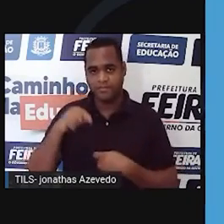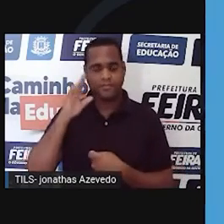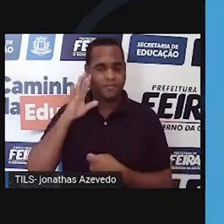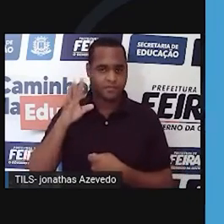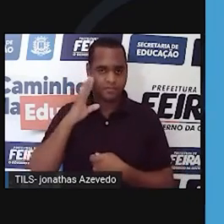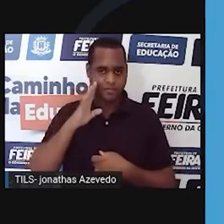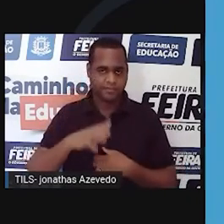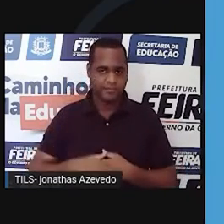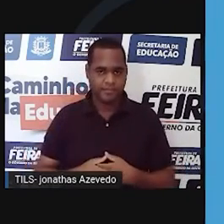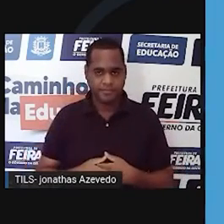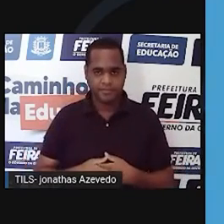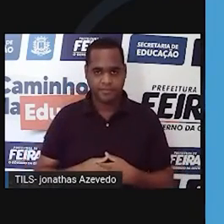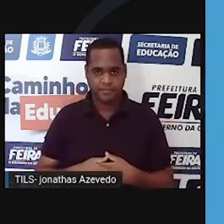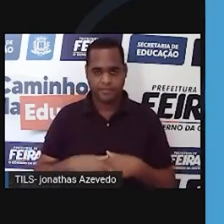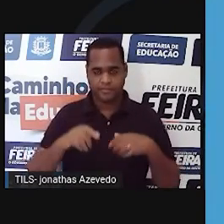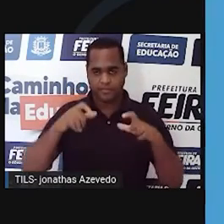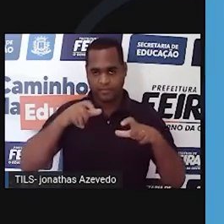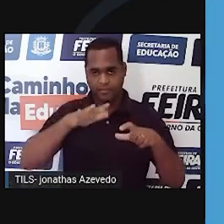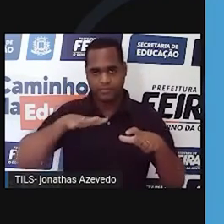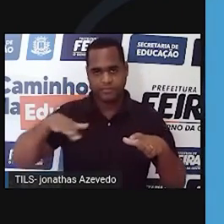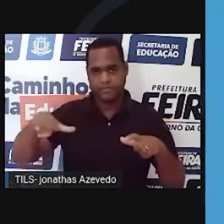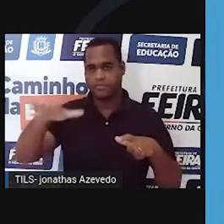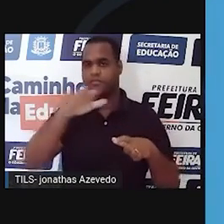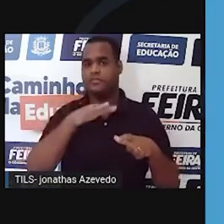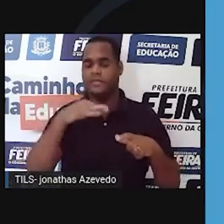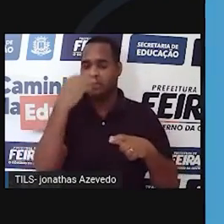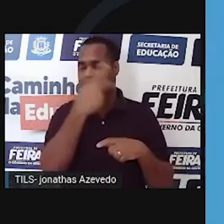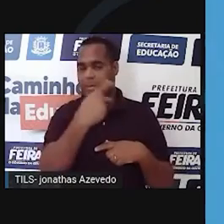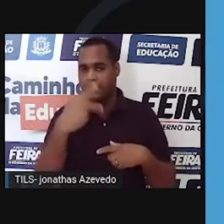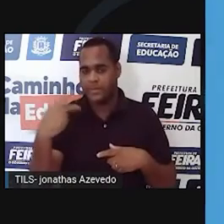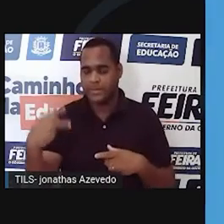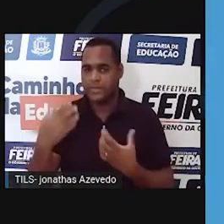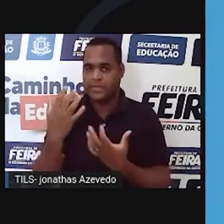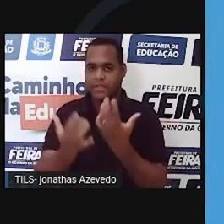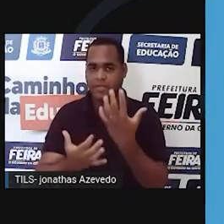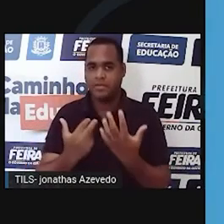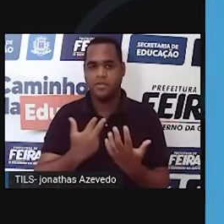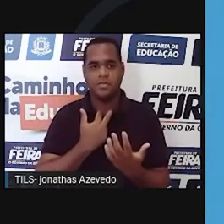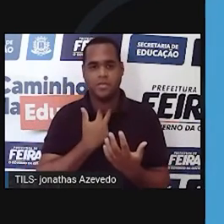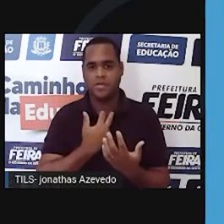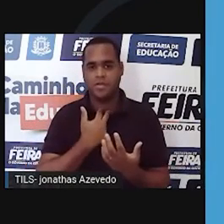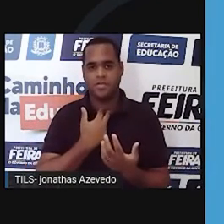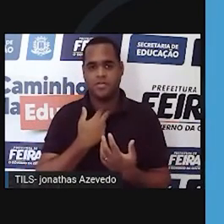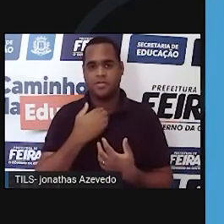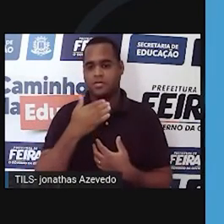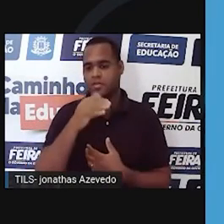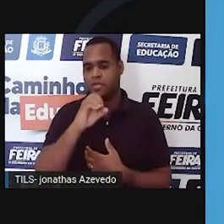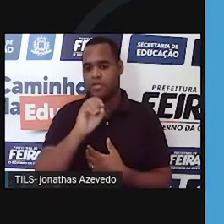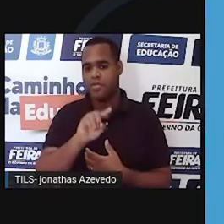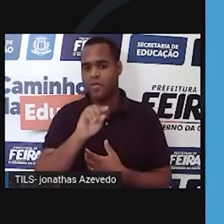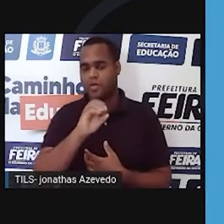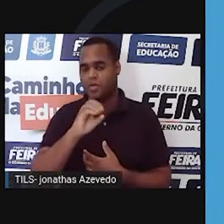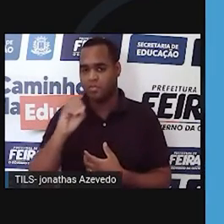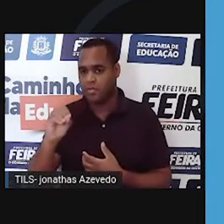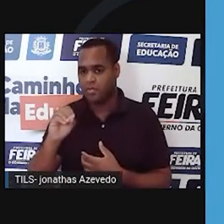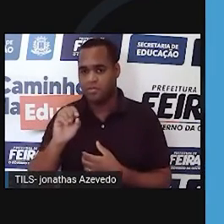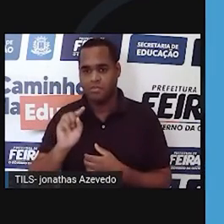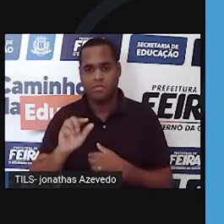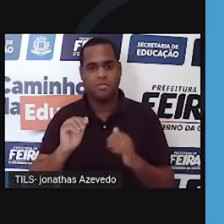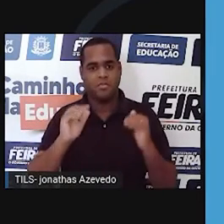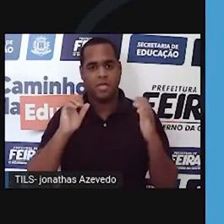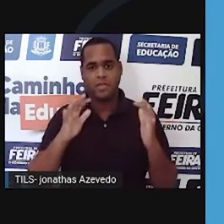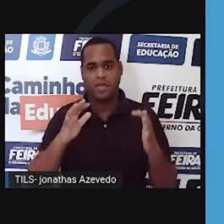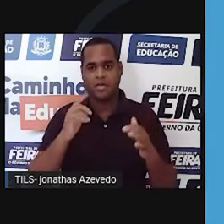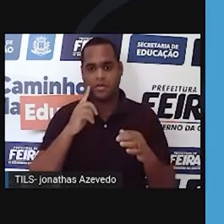tamanho de área definido, então, não pode queimar a área de 10 mil hectares de uma vez só. Nós precisamos